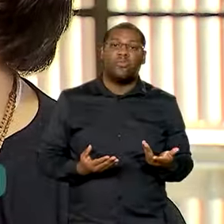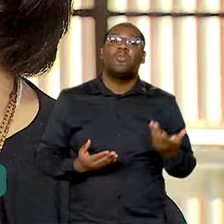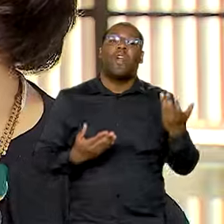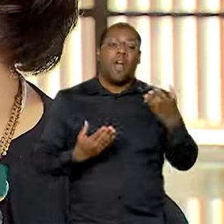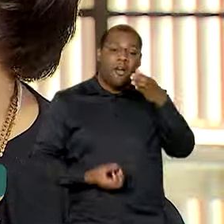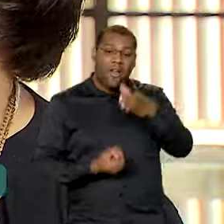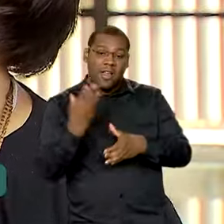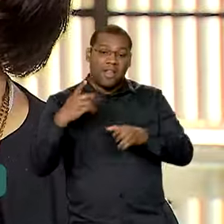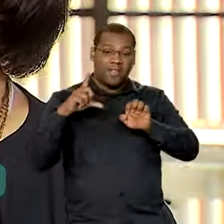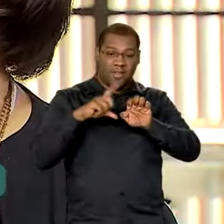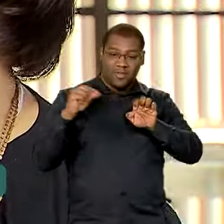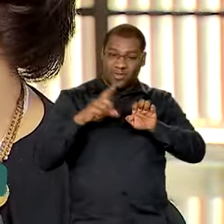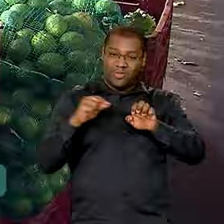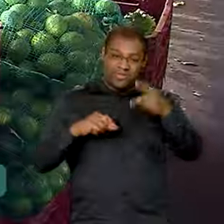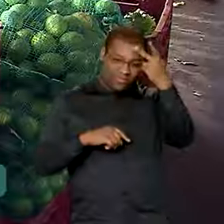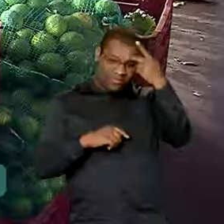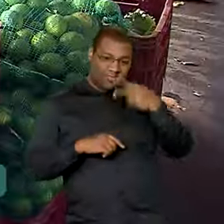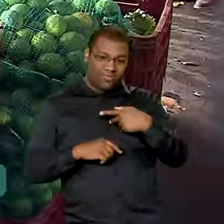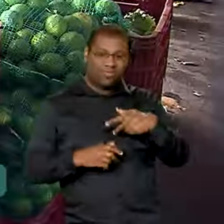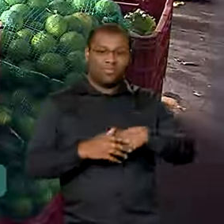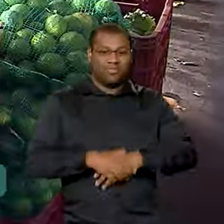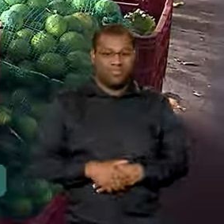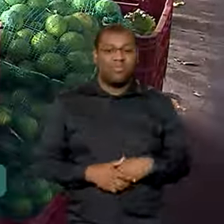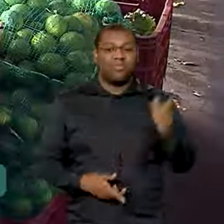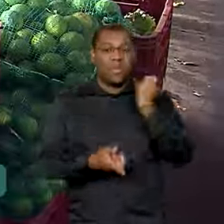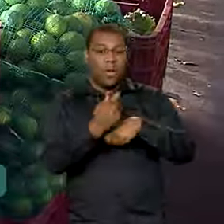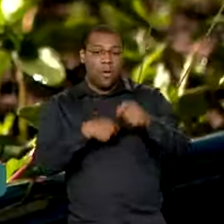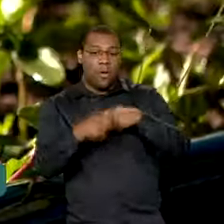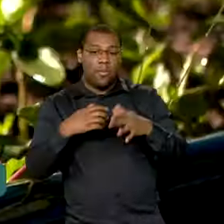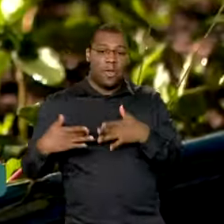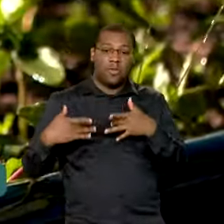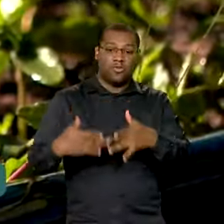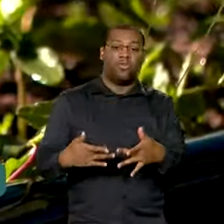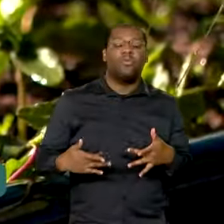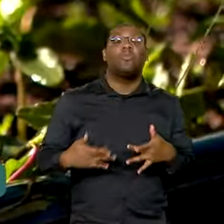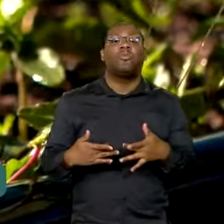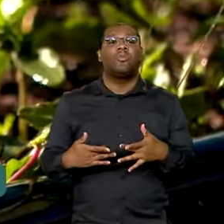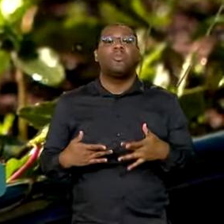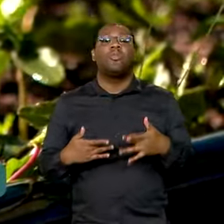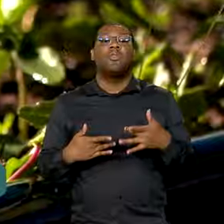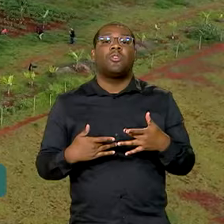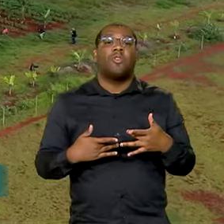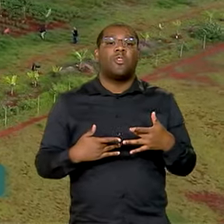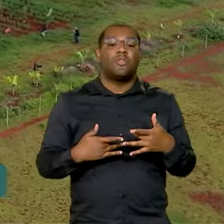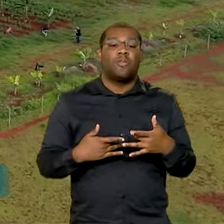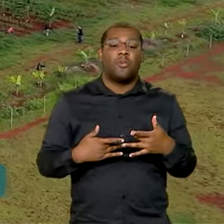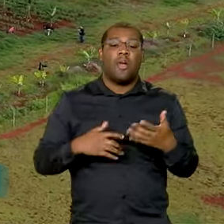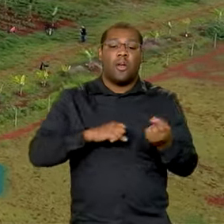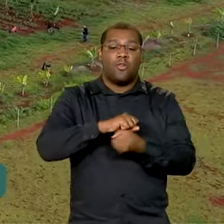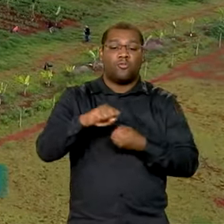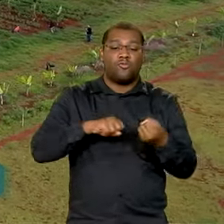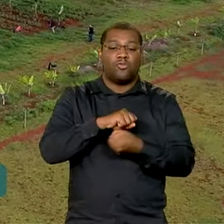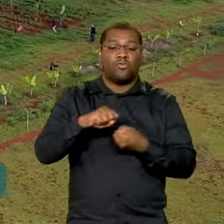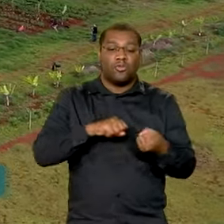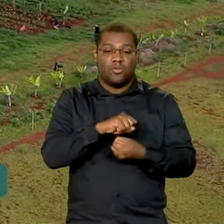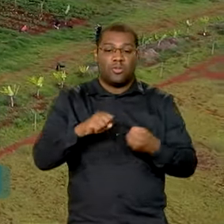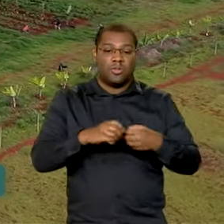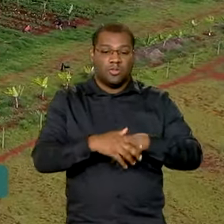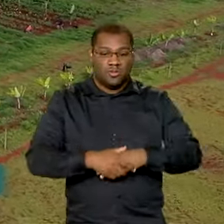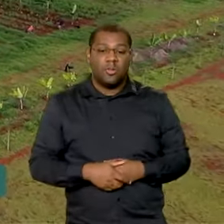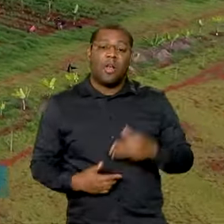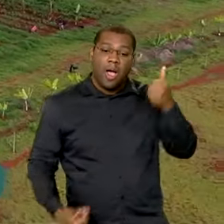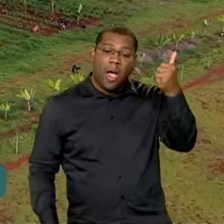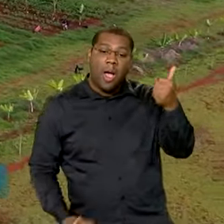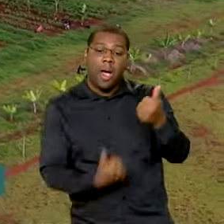empreendimentos, para poder se desenvolver. A economia solidária deve ser sustentável e para a expansão e o